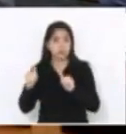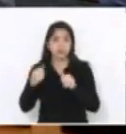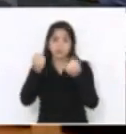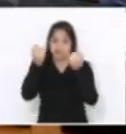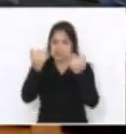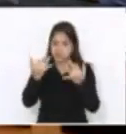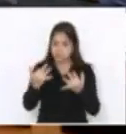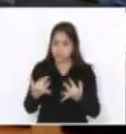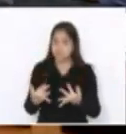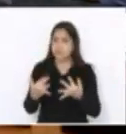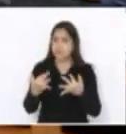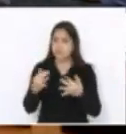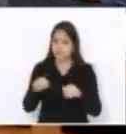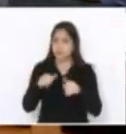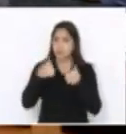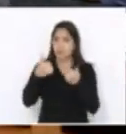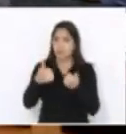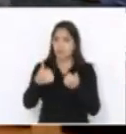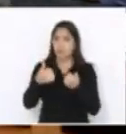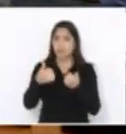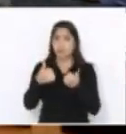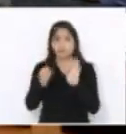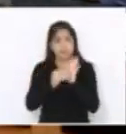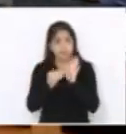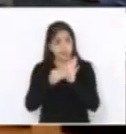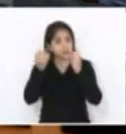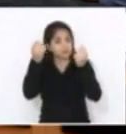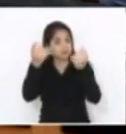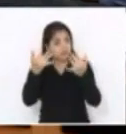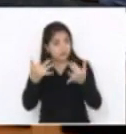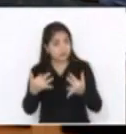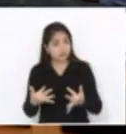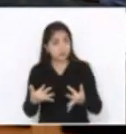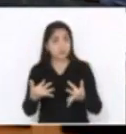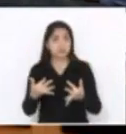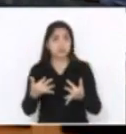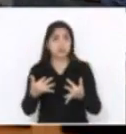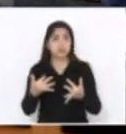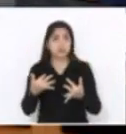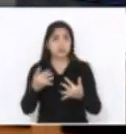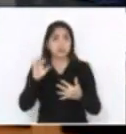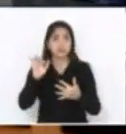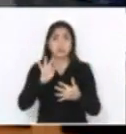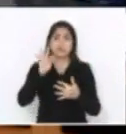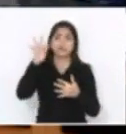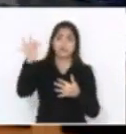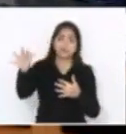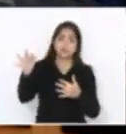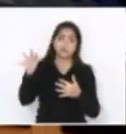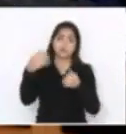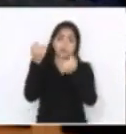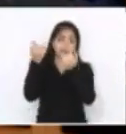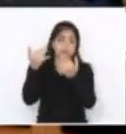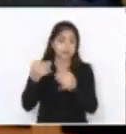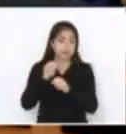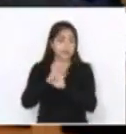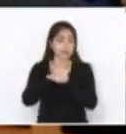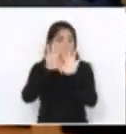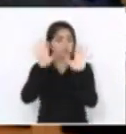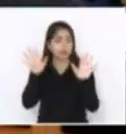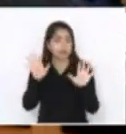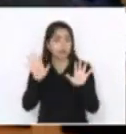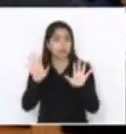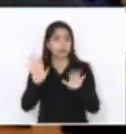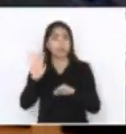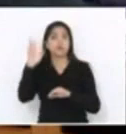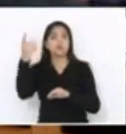secretaria. Vai continuar mal explicada para o futuro. E nós vamos ter explicação sobre ela daqui a alguns anos, provavelmente. Do que vai acontecer com esse